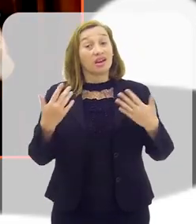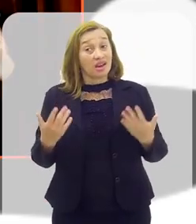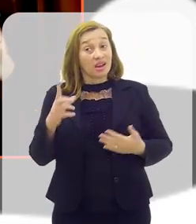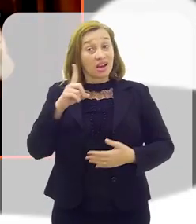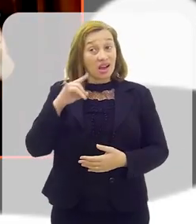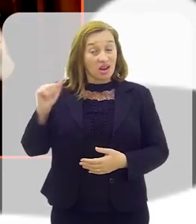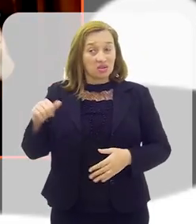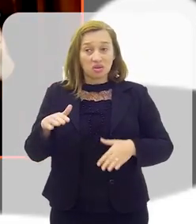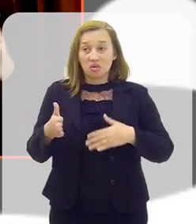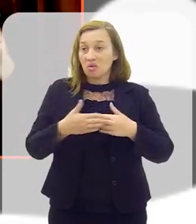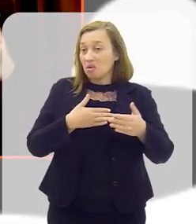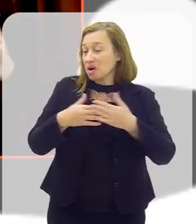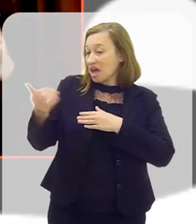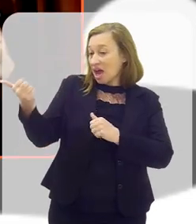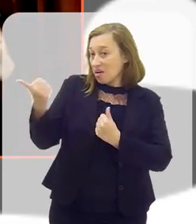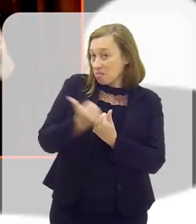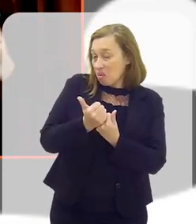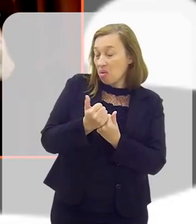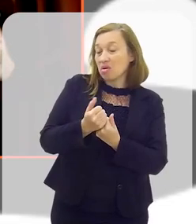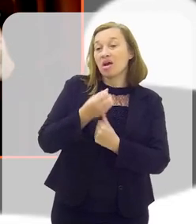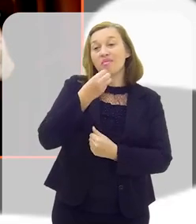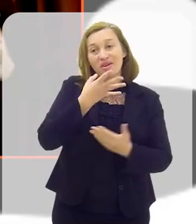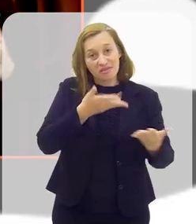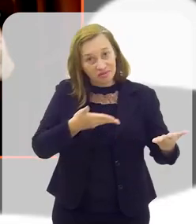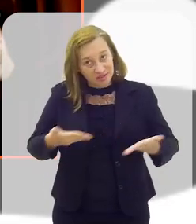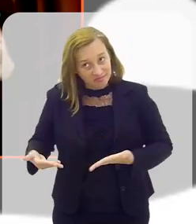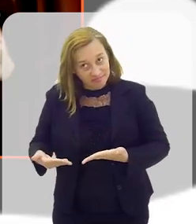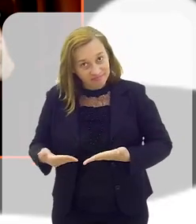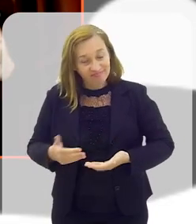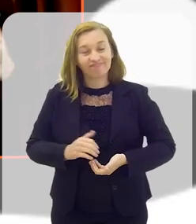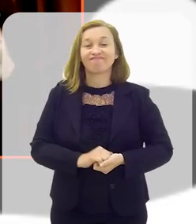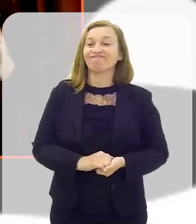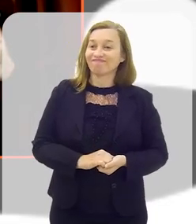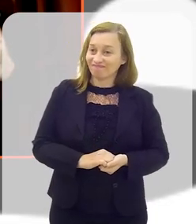Cláudio, qualquer apoio que venha é sempre muito bem-vindo.